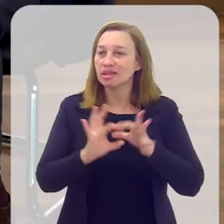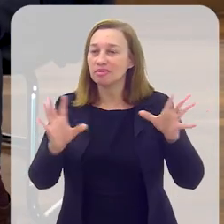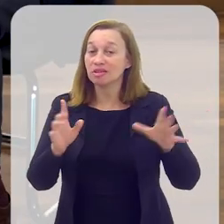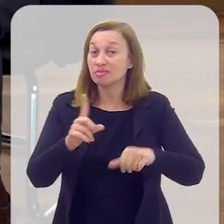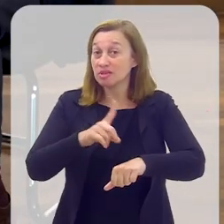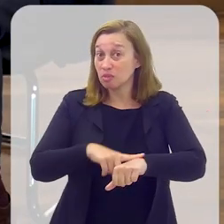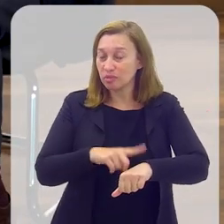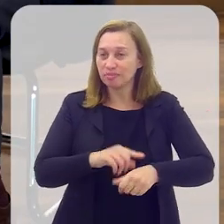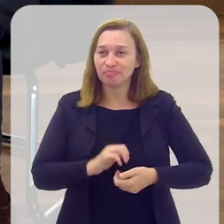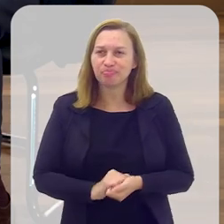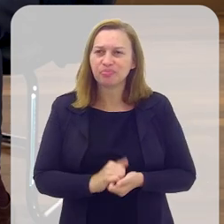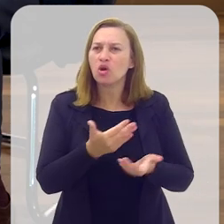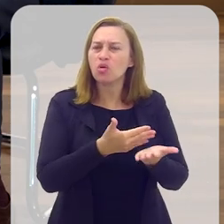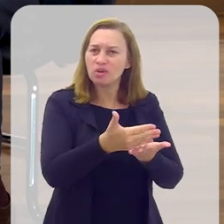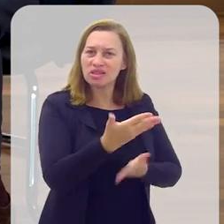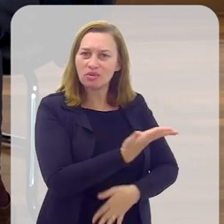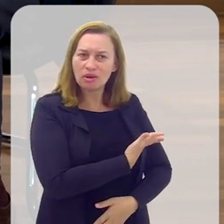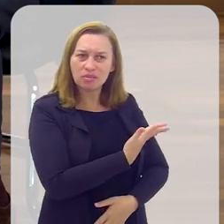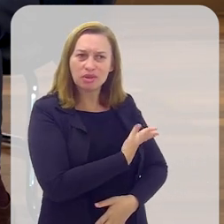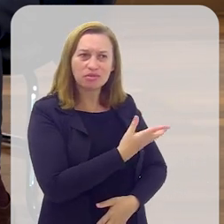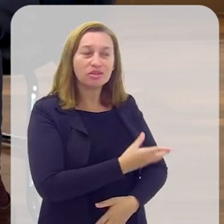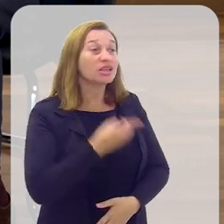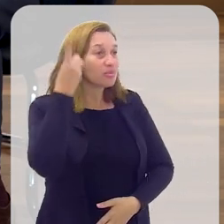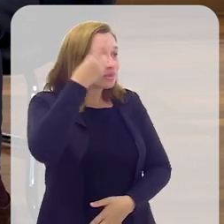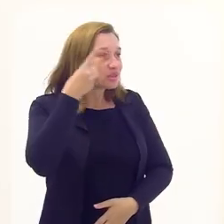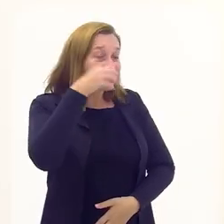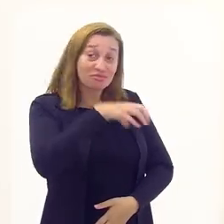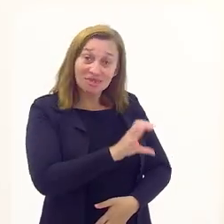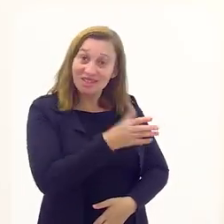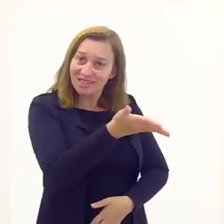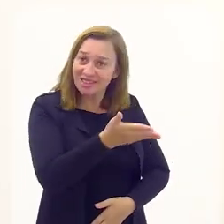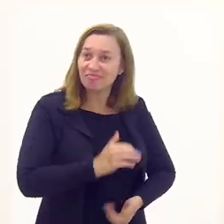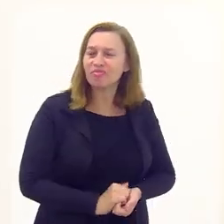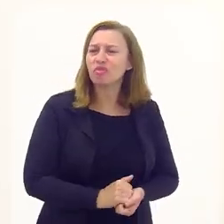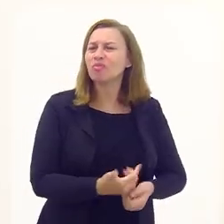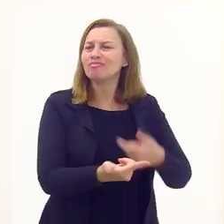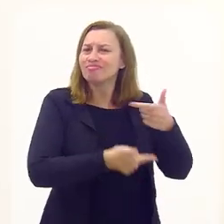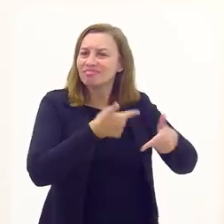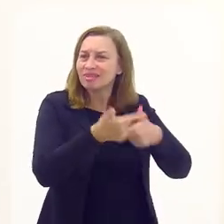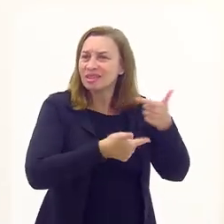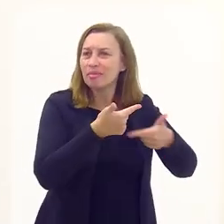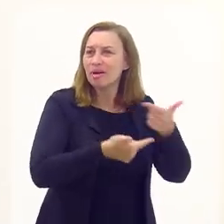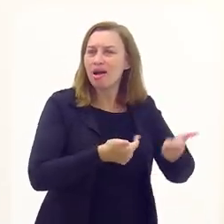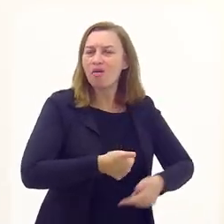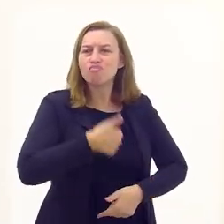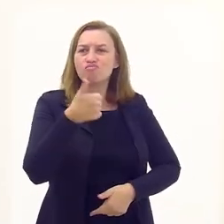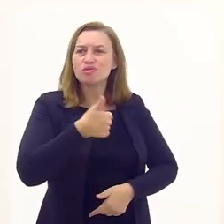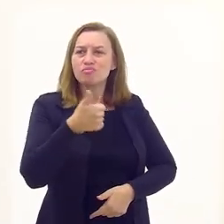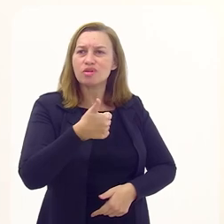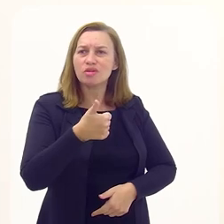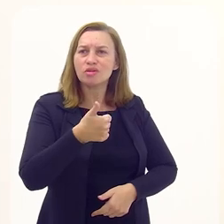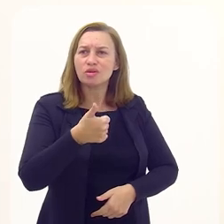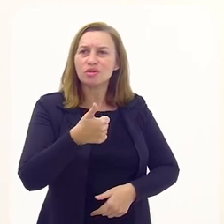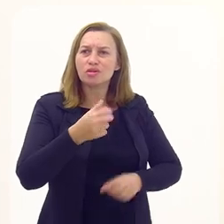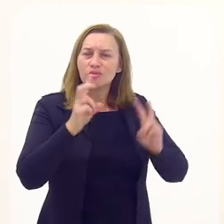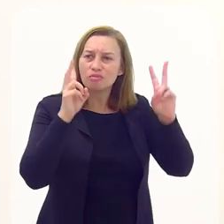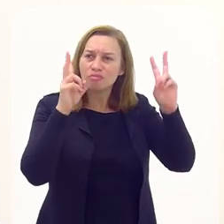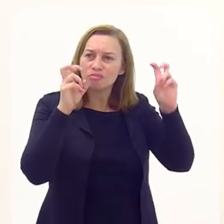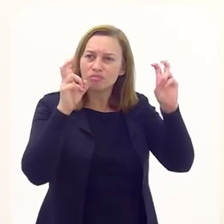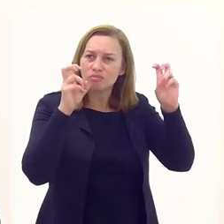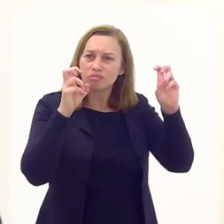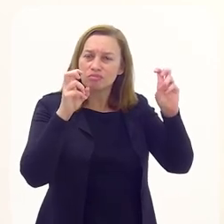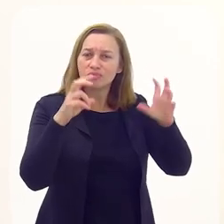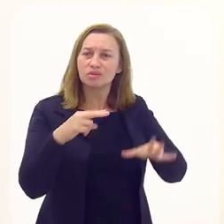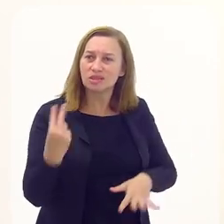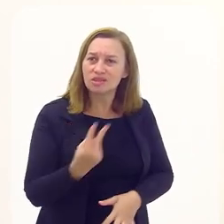este momento. Vou começar aqui com o nosso querido Carlos Mink, e aí vamos trabalhar a primeira dimensão desse